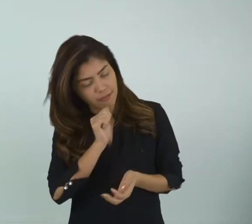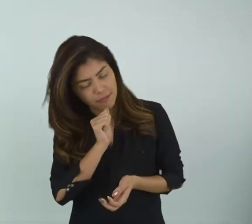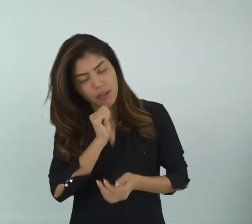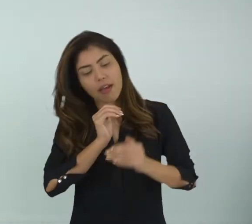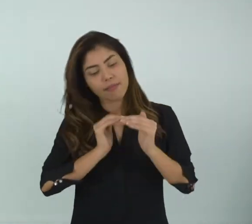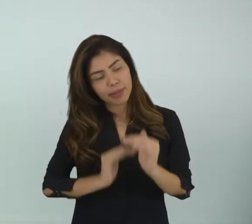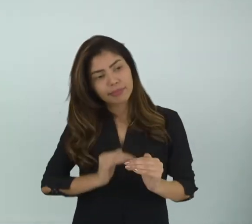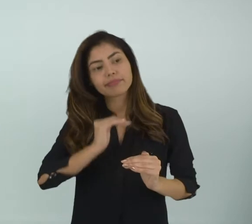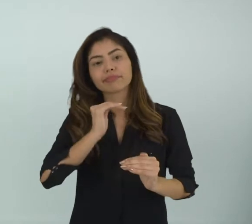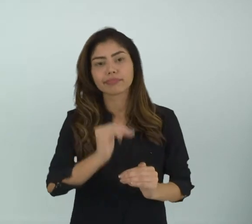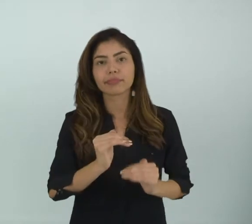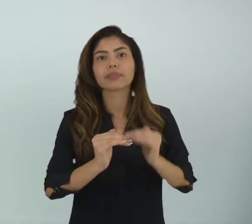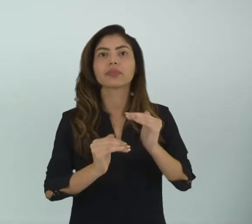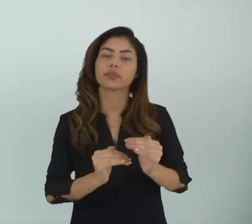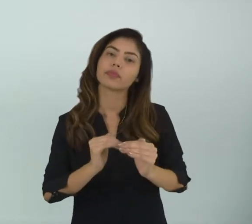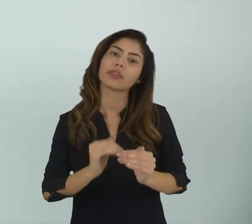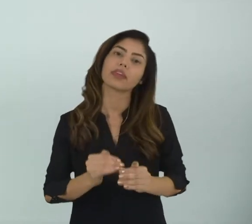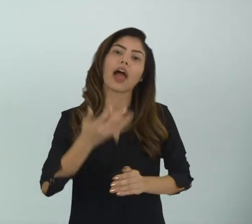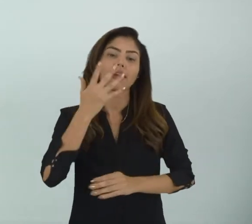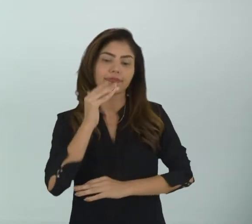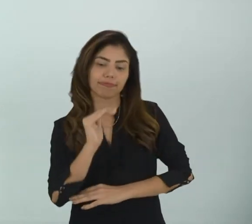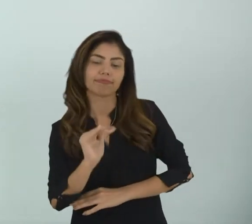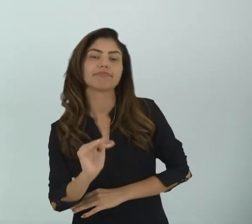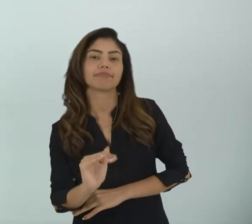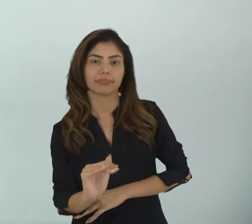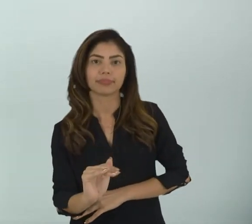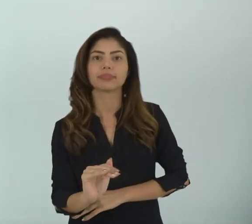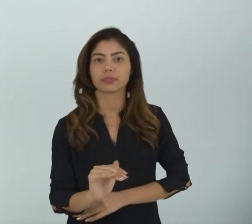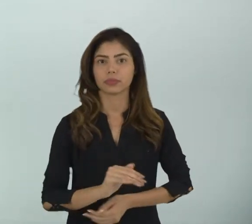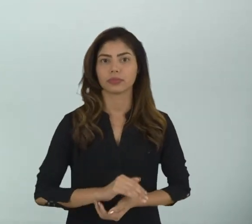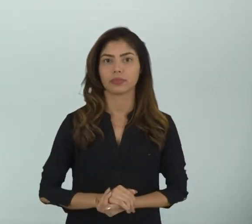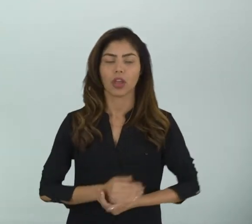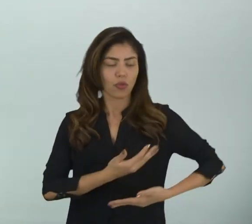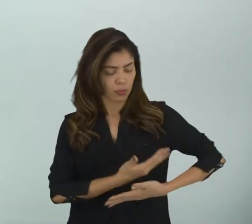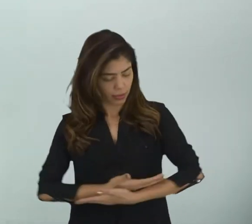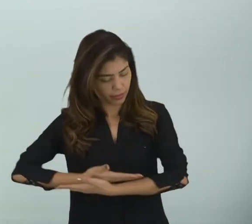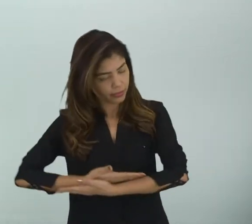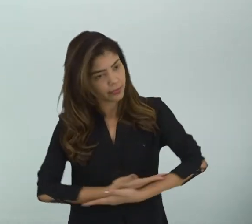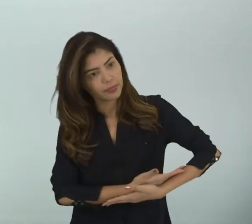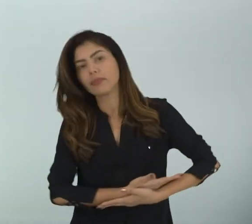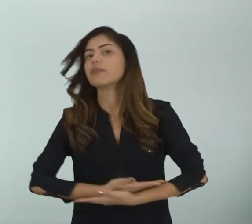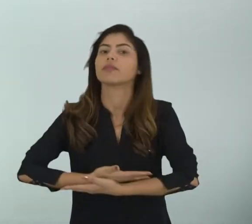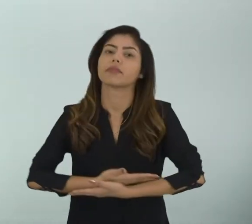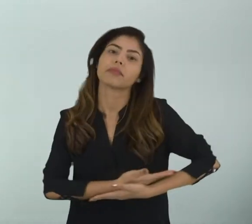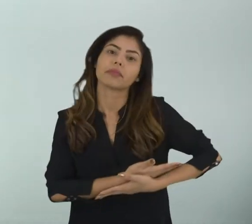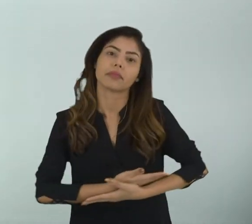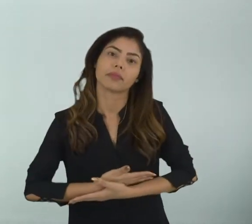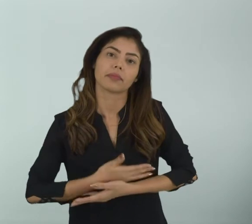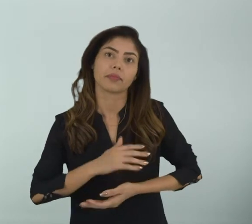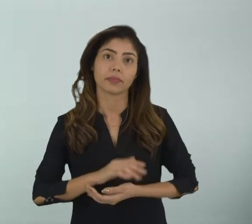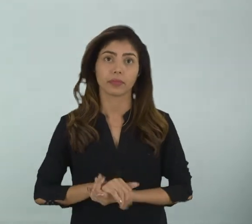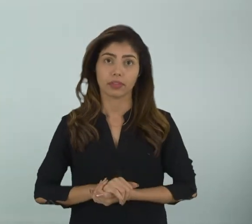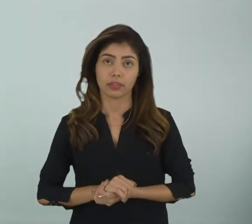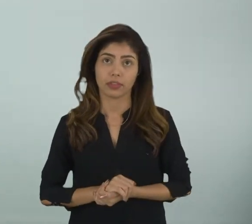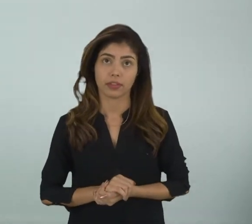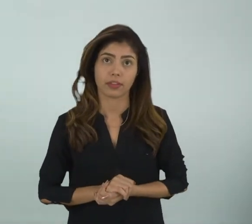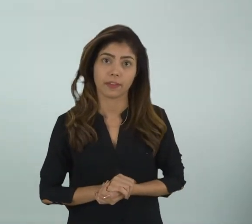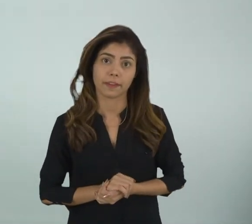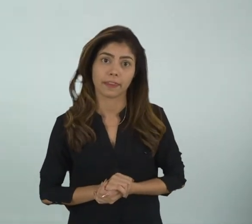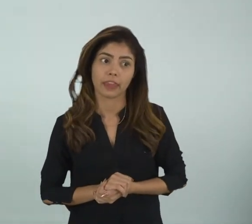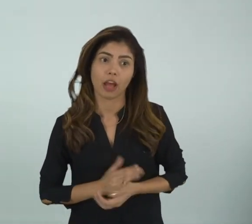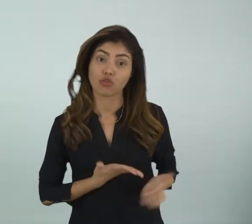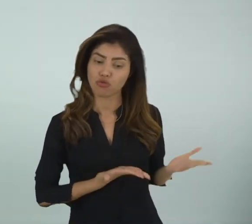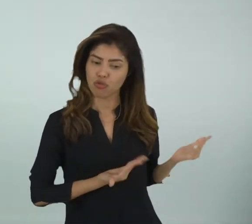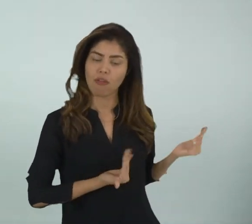Aí tem a fase de infância O bebezinho Aí tem a infância Tem a